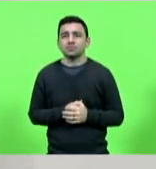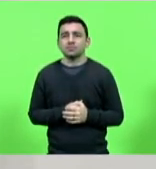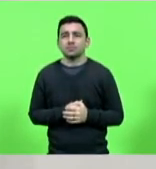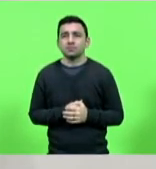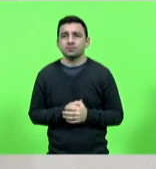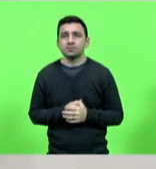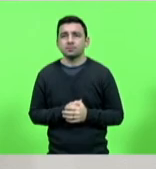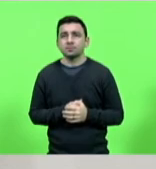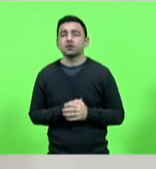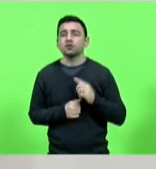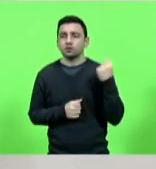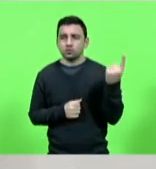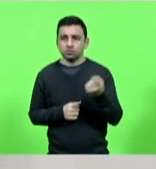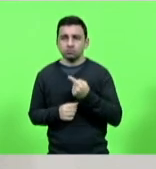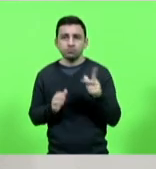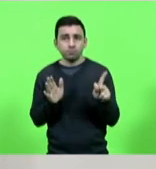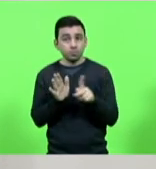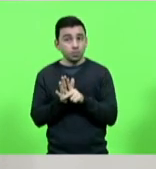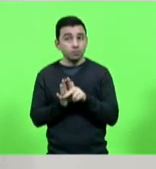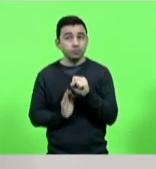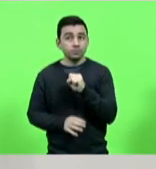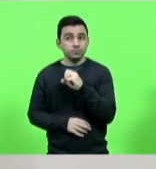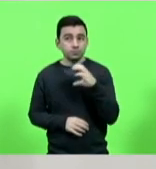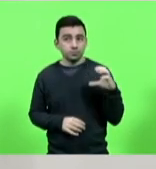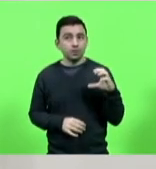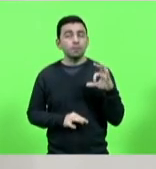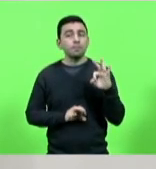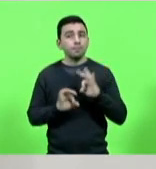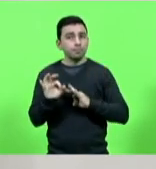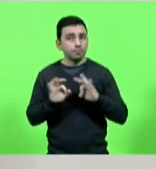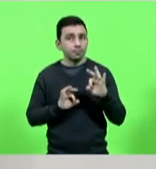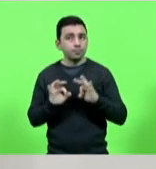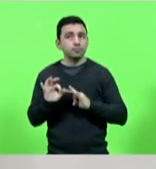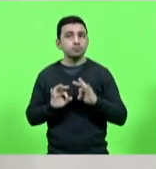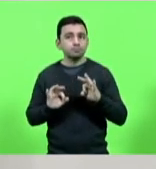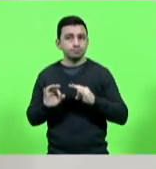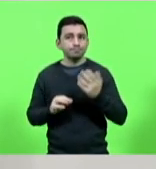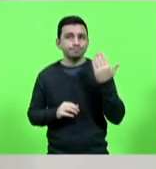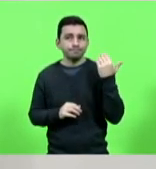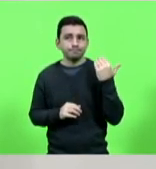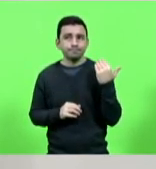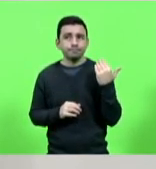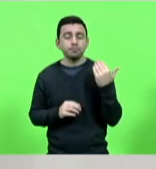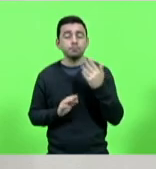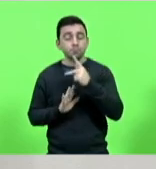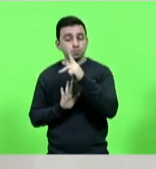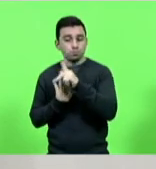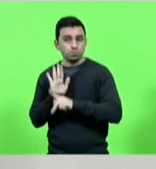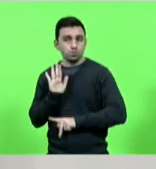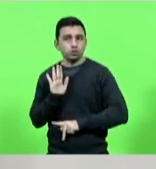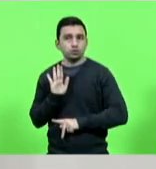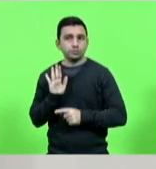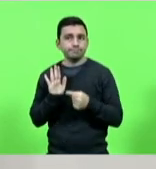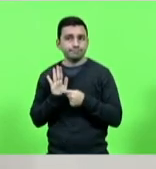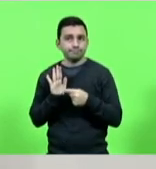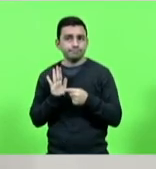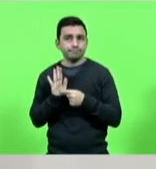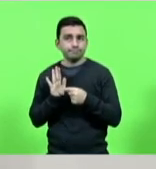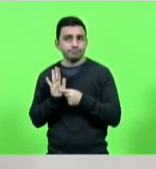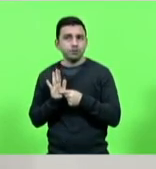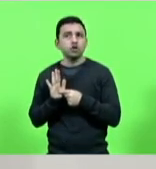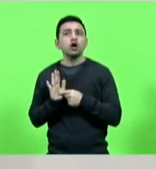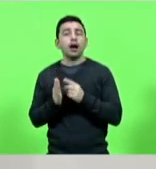nós, em Santa Catarina, tínhamos elaborado um projeto e foi